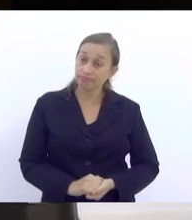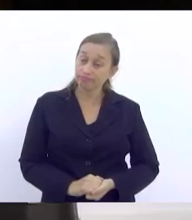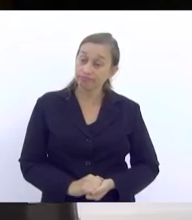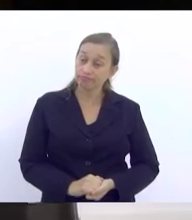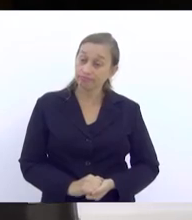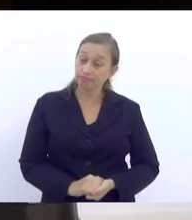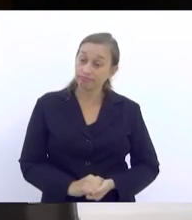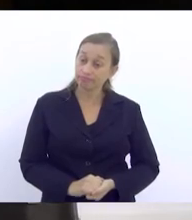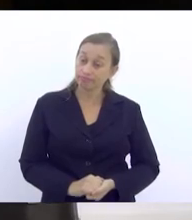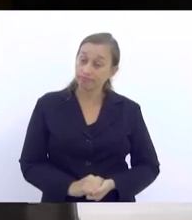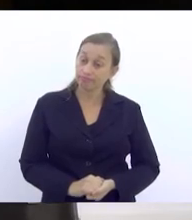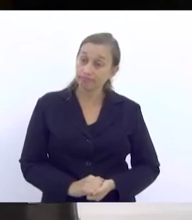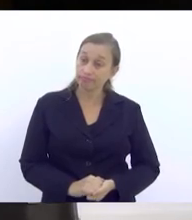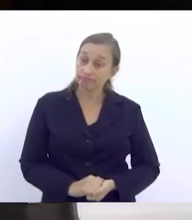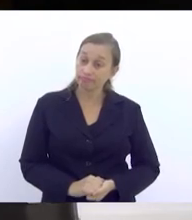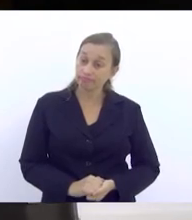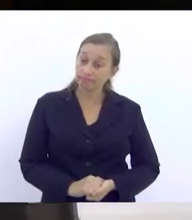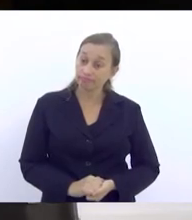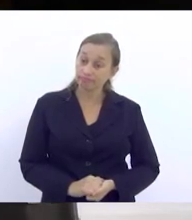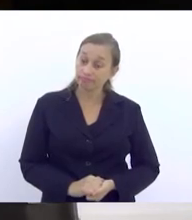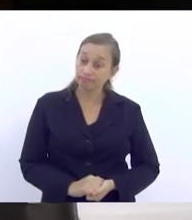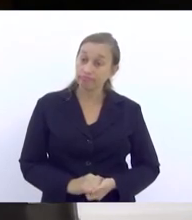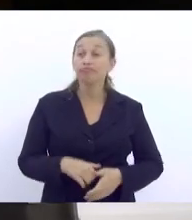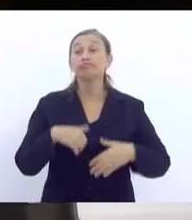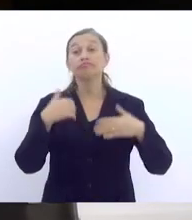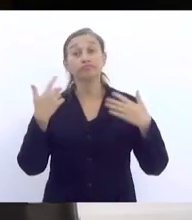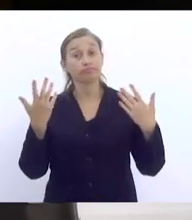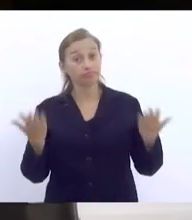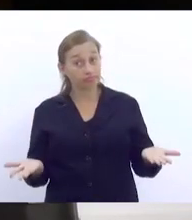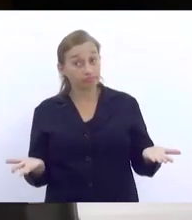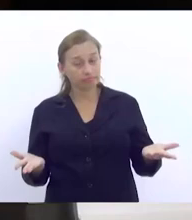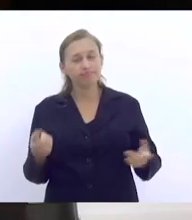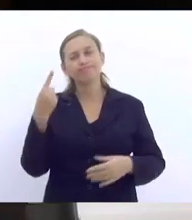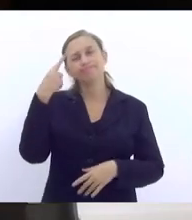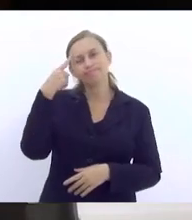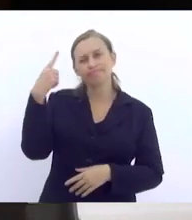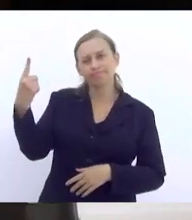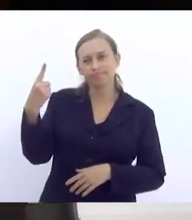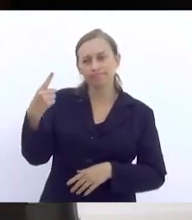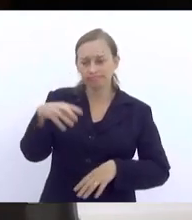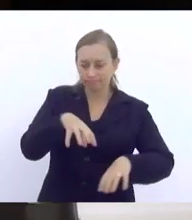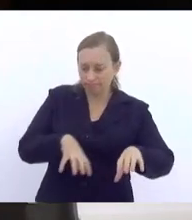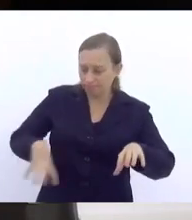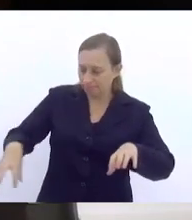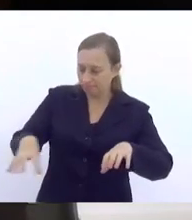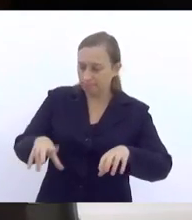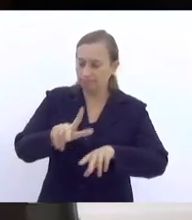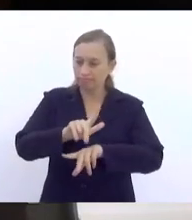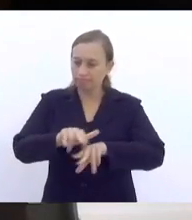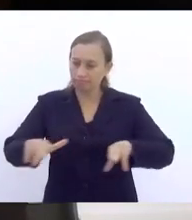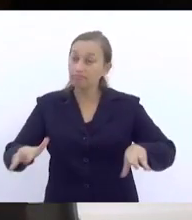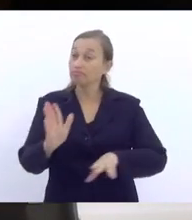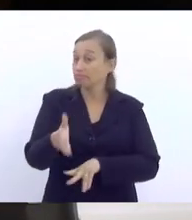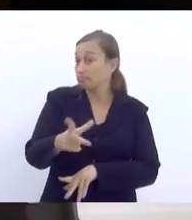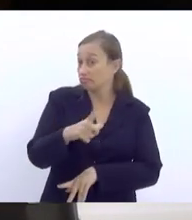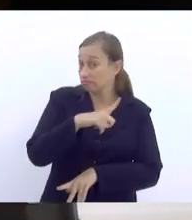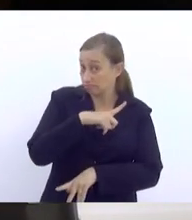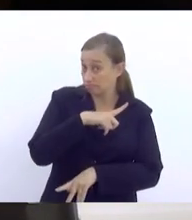Então, nós temos que pensar que essa lógica intersetorial já existe,